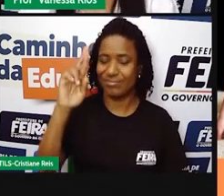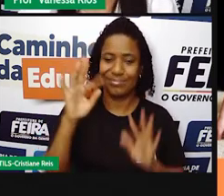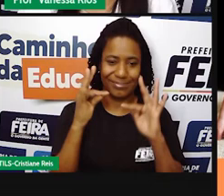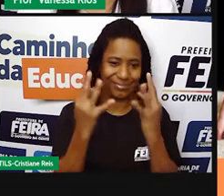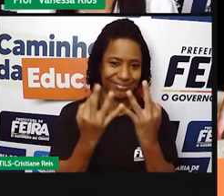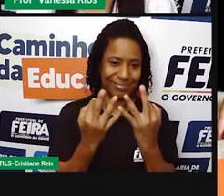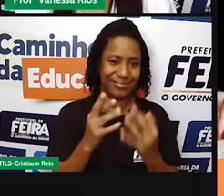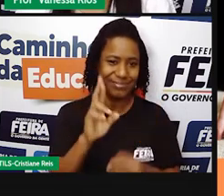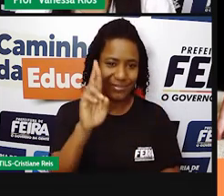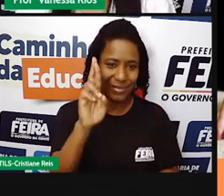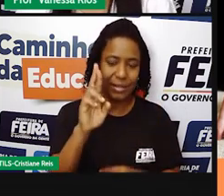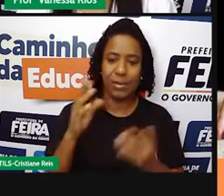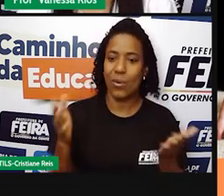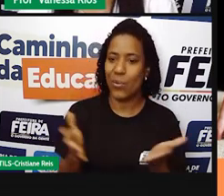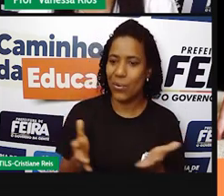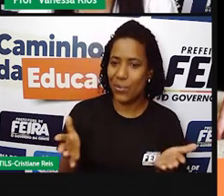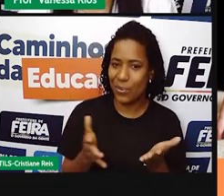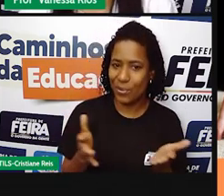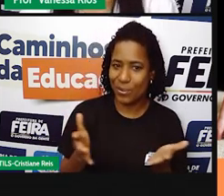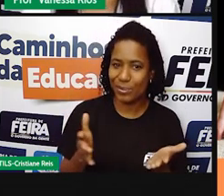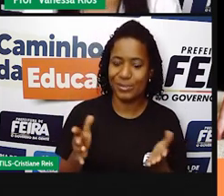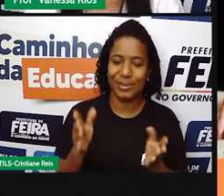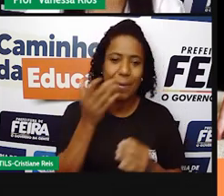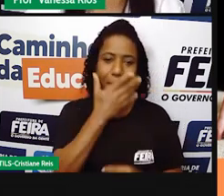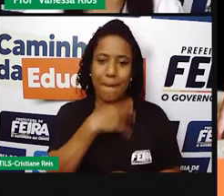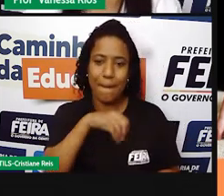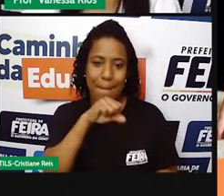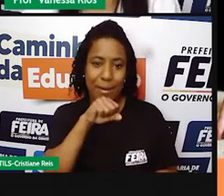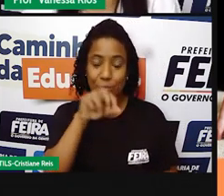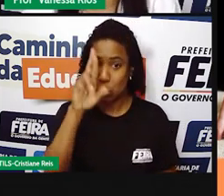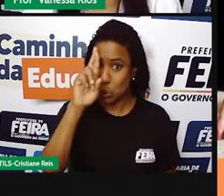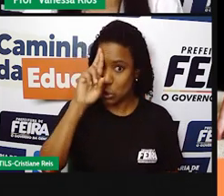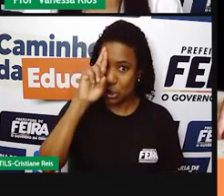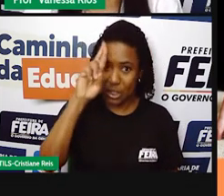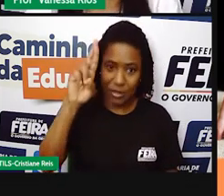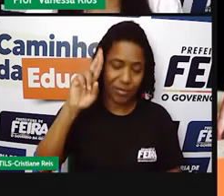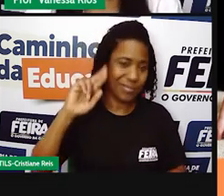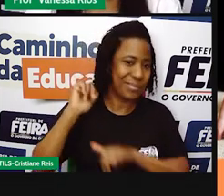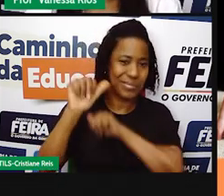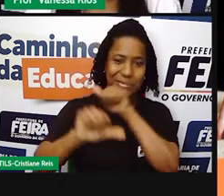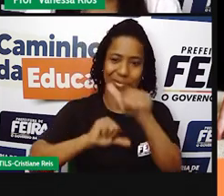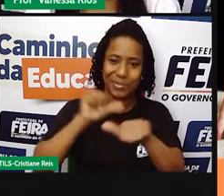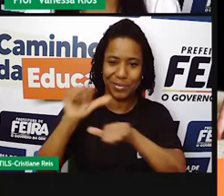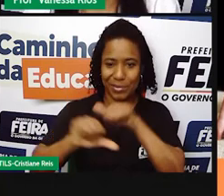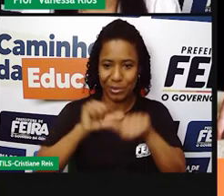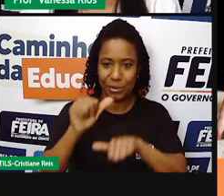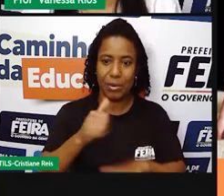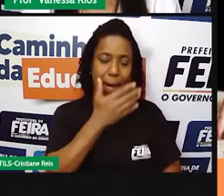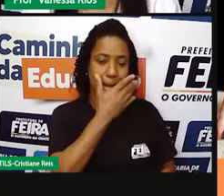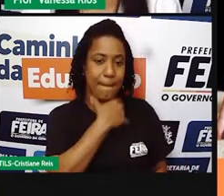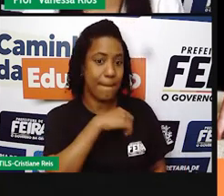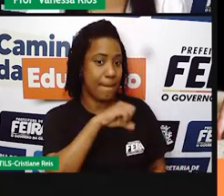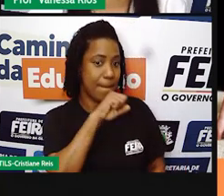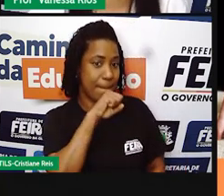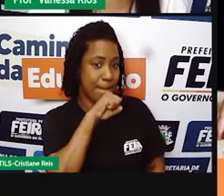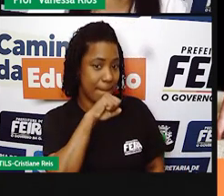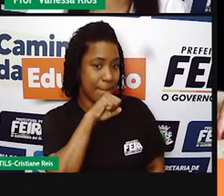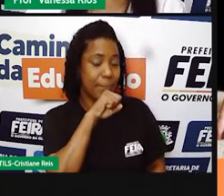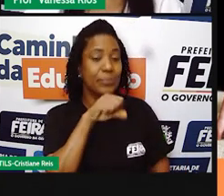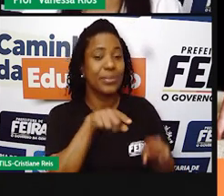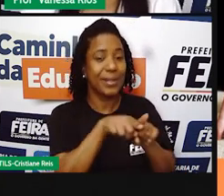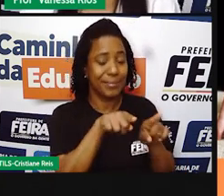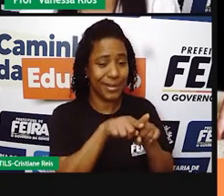Hoje, a gente já observa que essa figura de chefia, né? Ela não está destinada apenas ao pai, ou então, não está